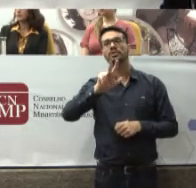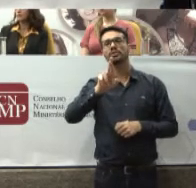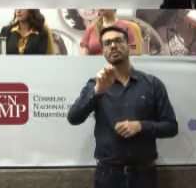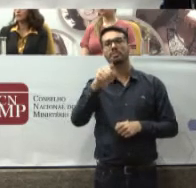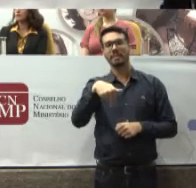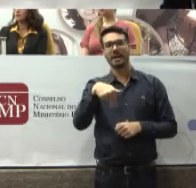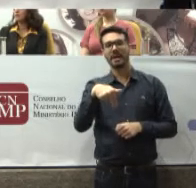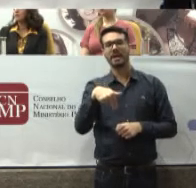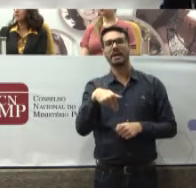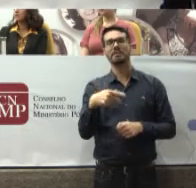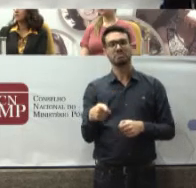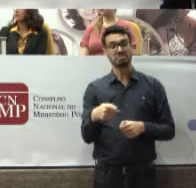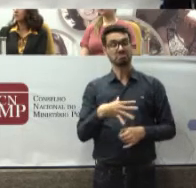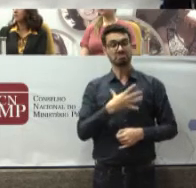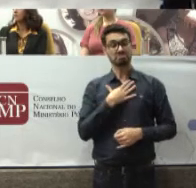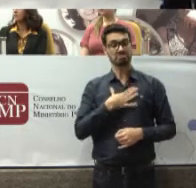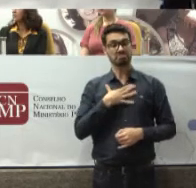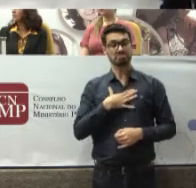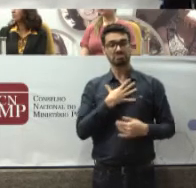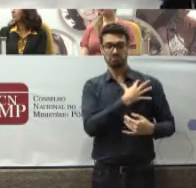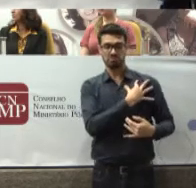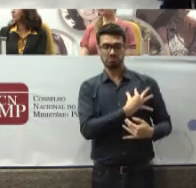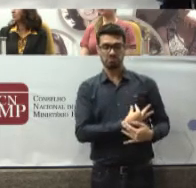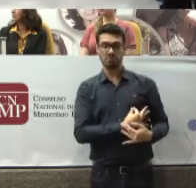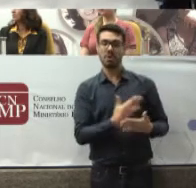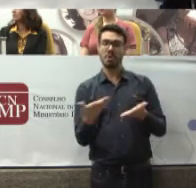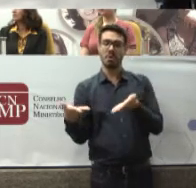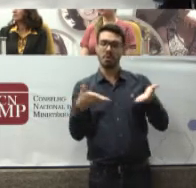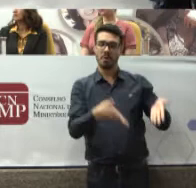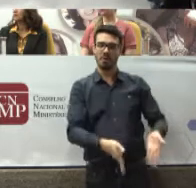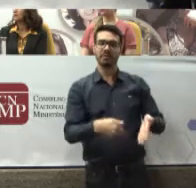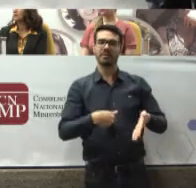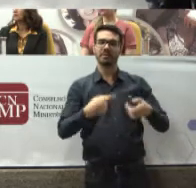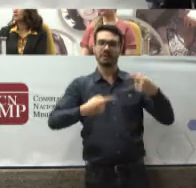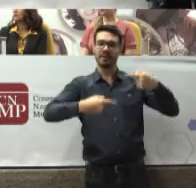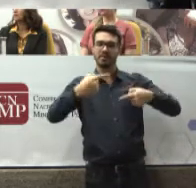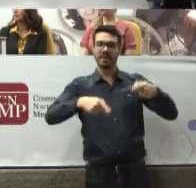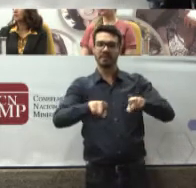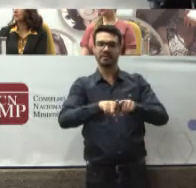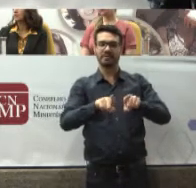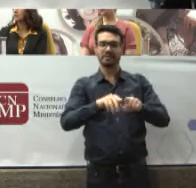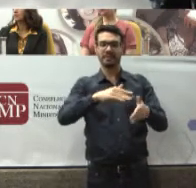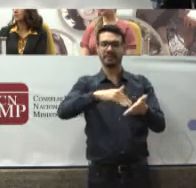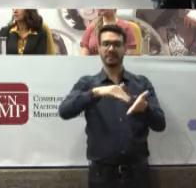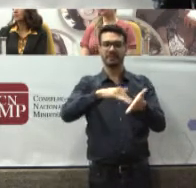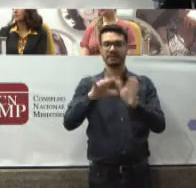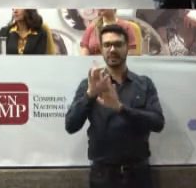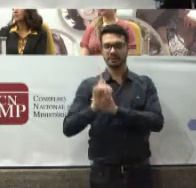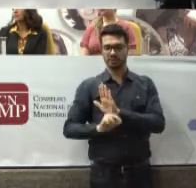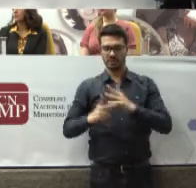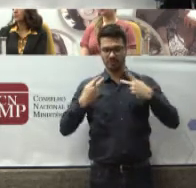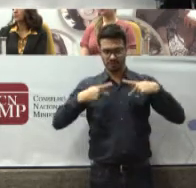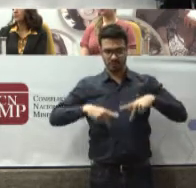Para nossa honra e alegria Participar deste debate Também a secretária de Direitos Humanos